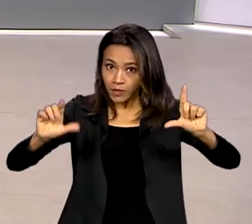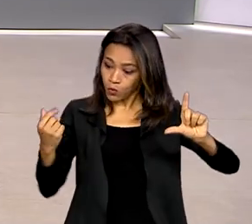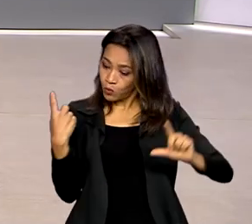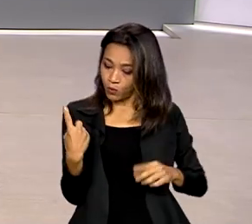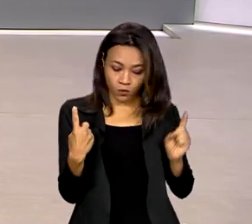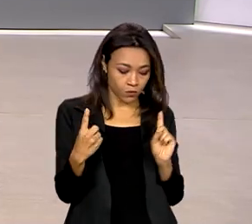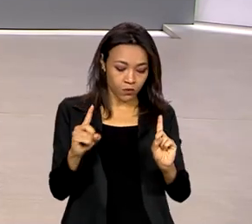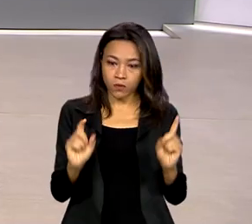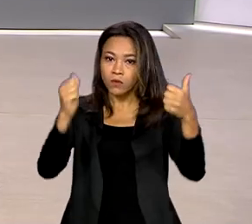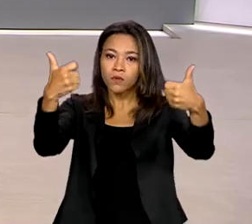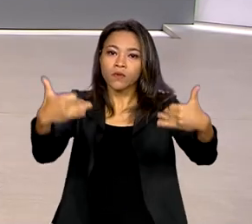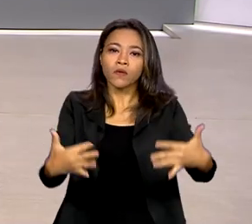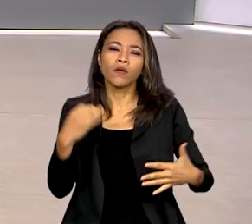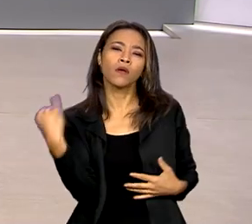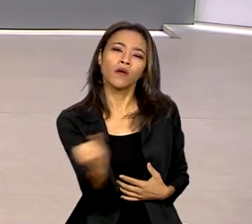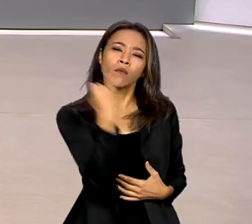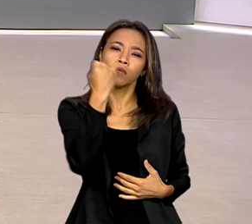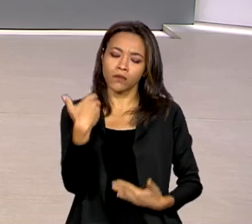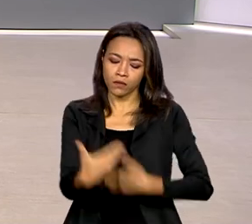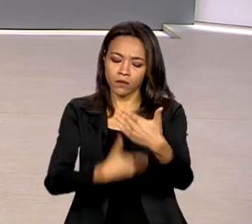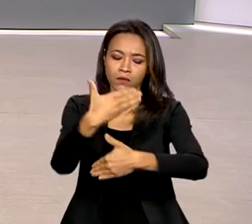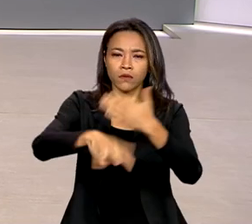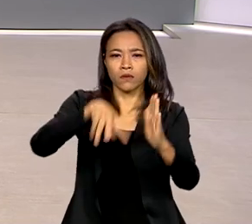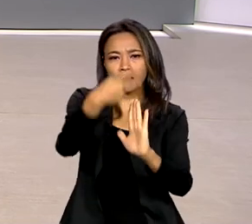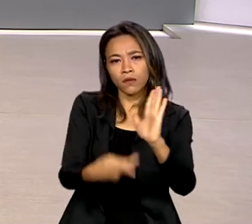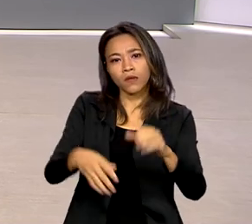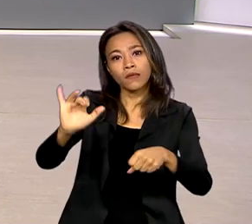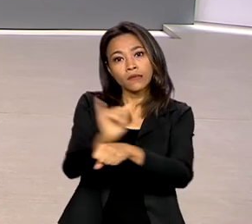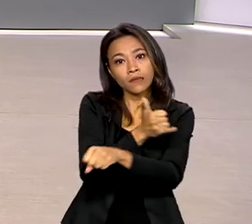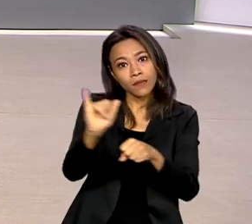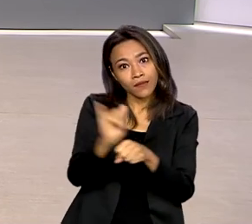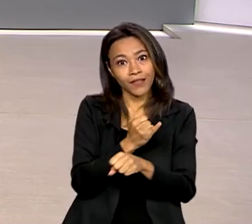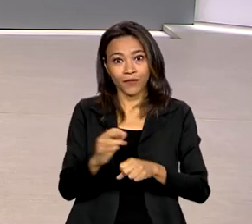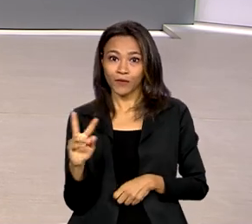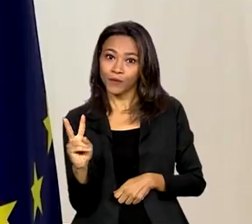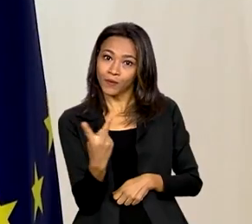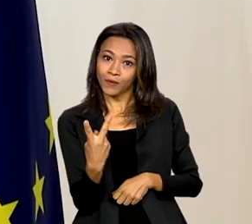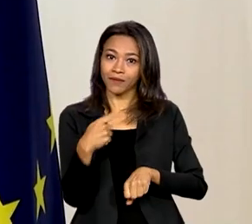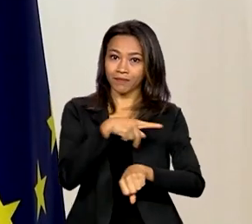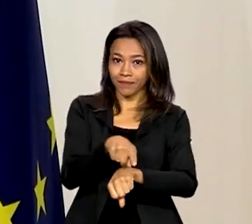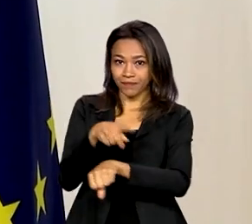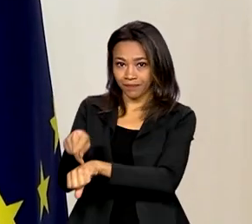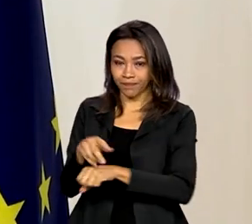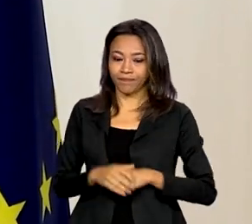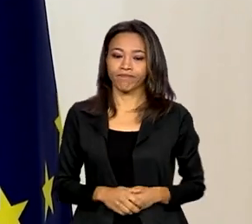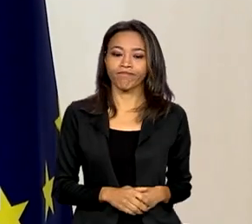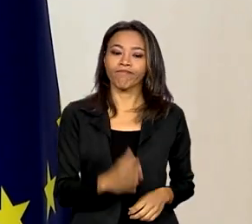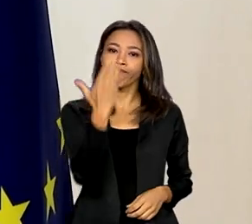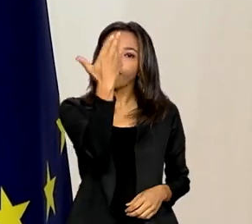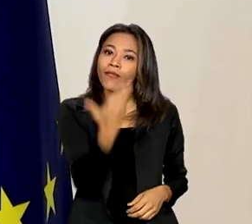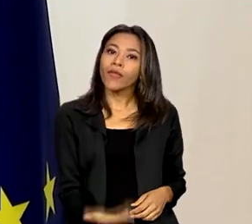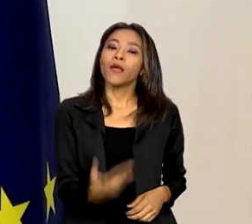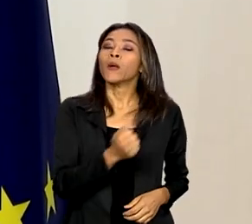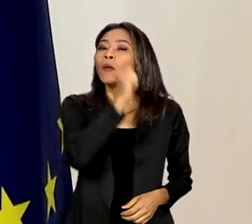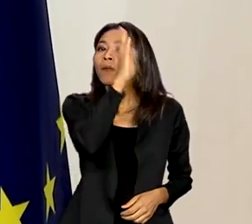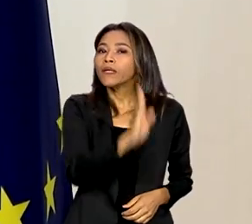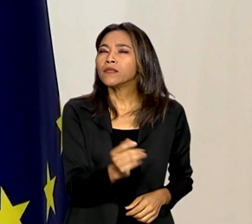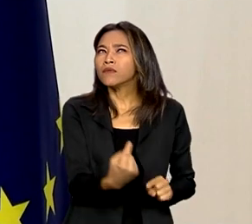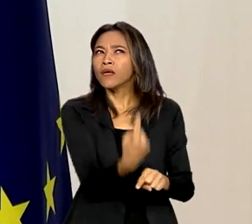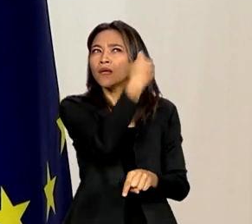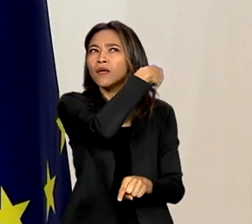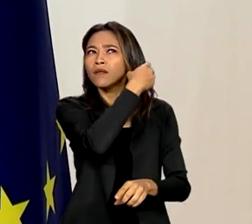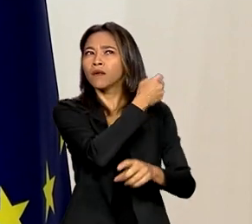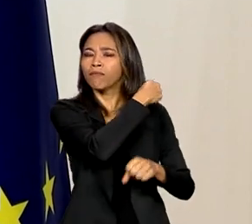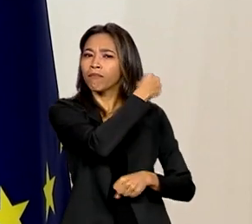importância do desenvolvimento de projetos estratégicos bilaterais. O Brasil se tornou, desde o ano passado,